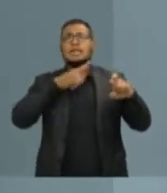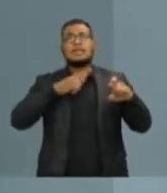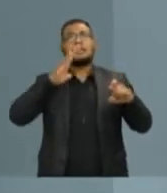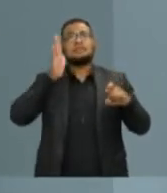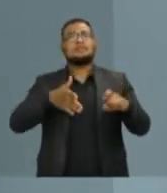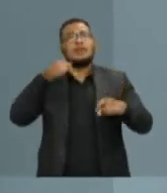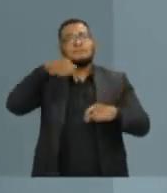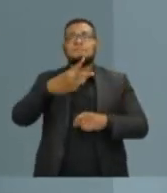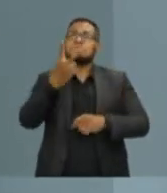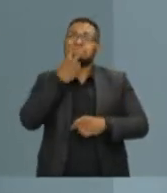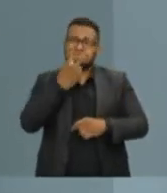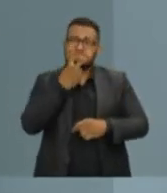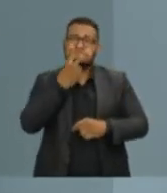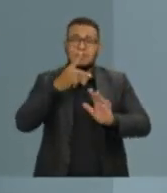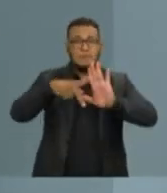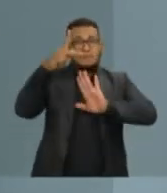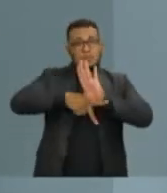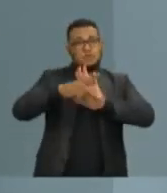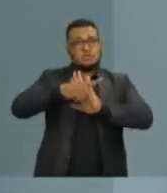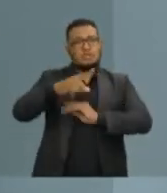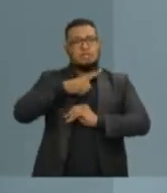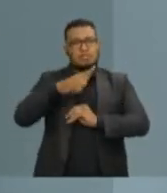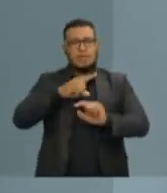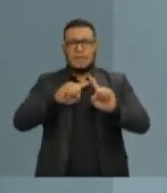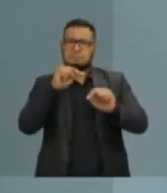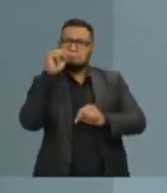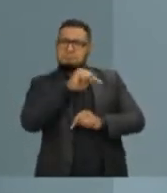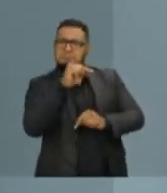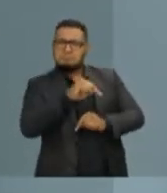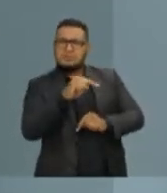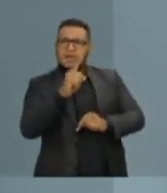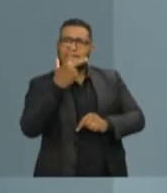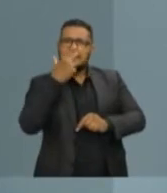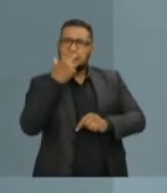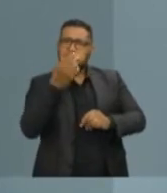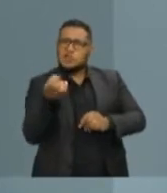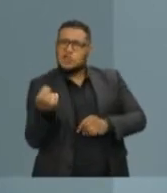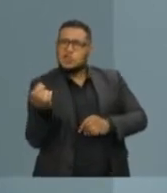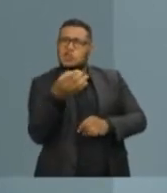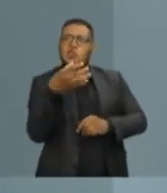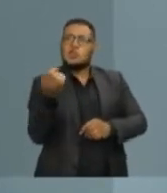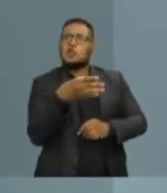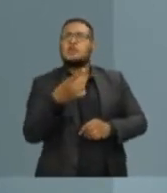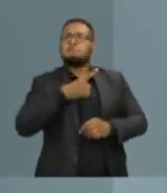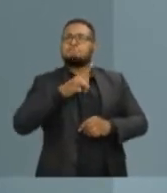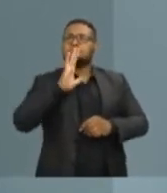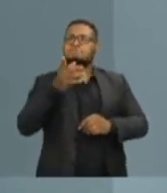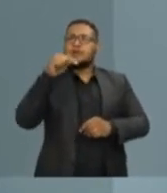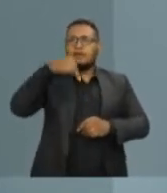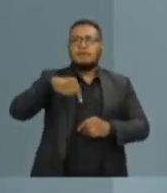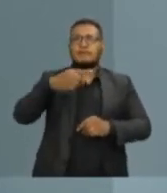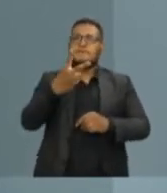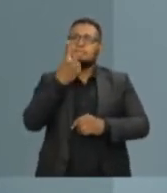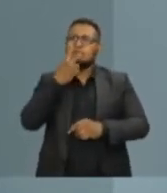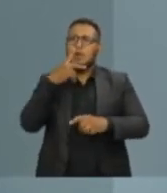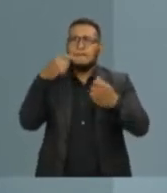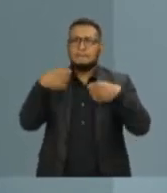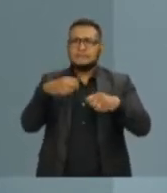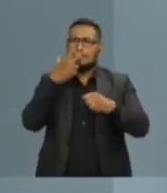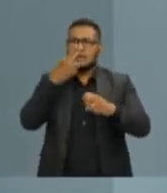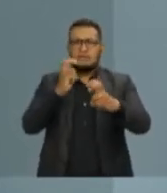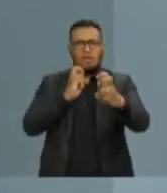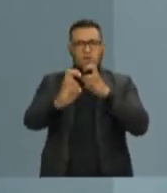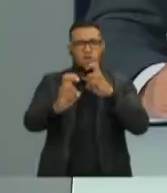Vitória, já existe esse programa. Será que o Bancovix é um novo metrô de superfície que a cidade de Vitória está sendo novamente